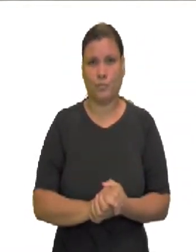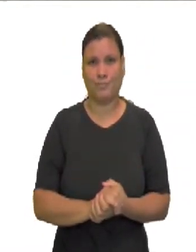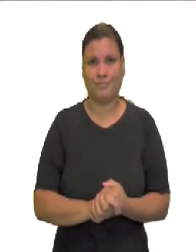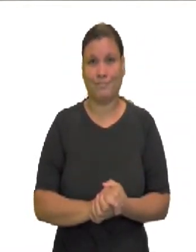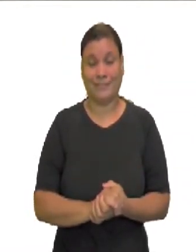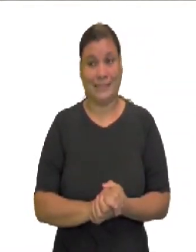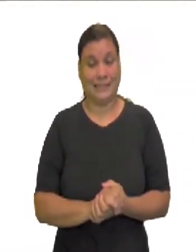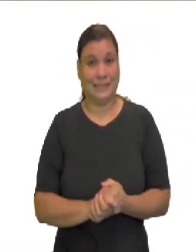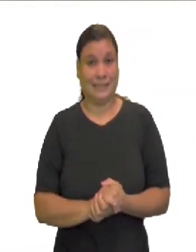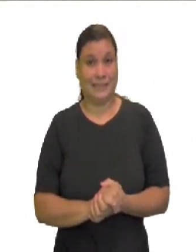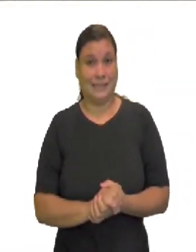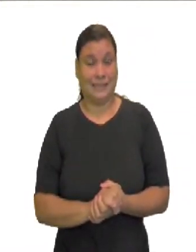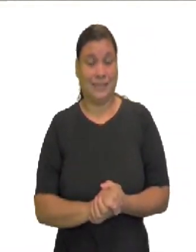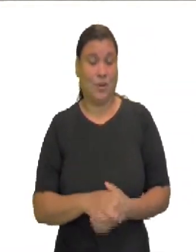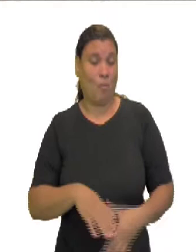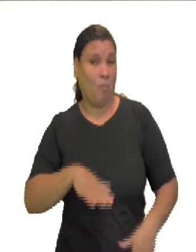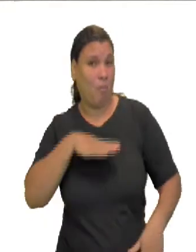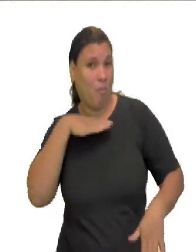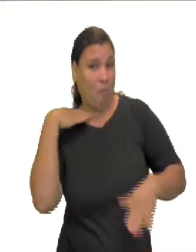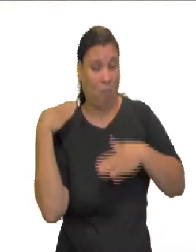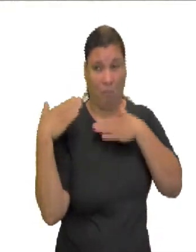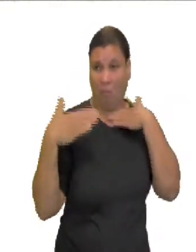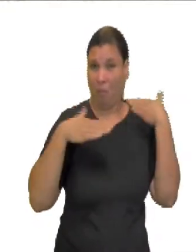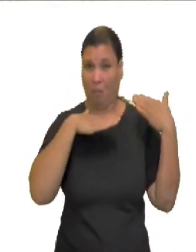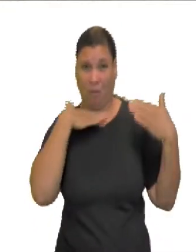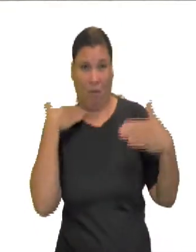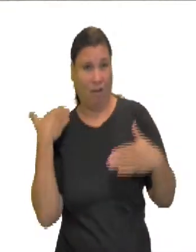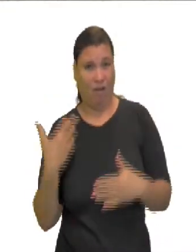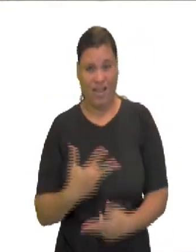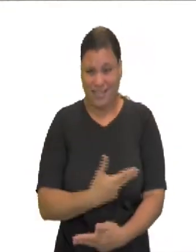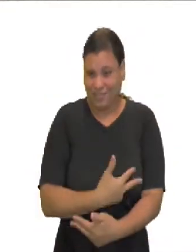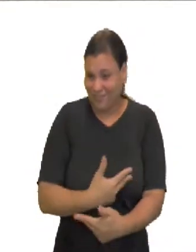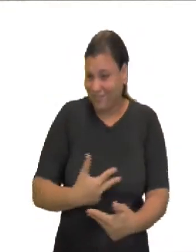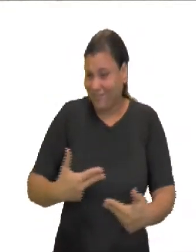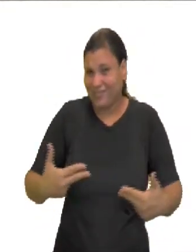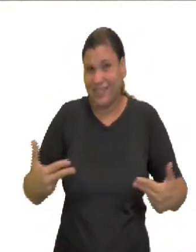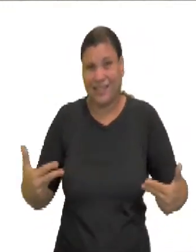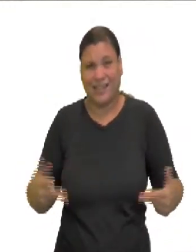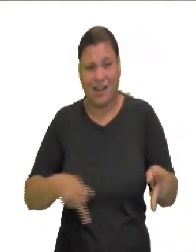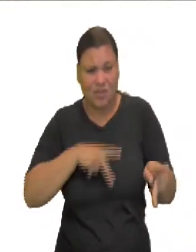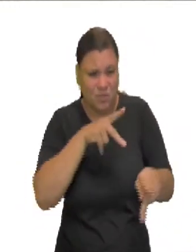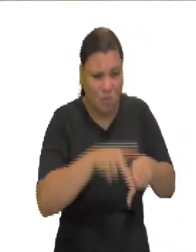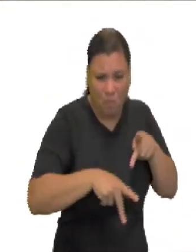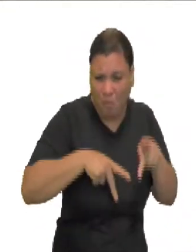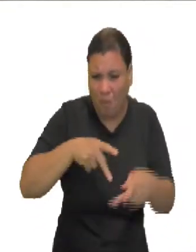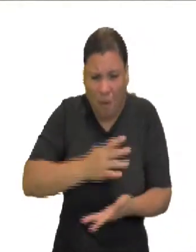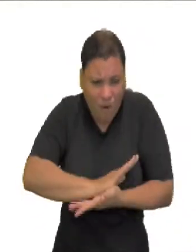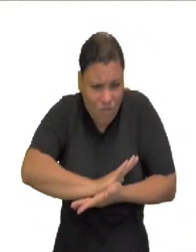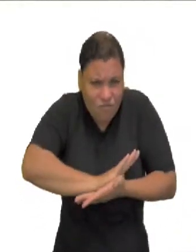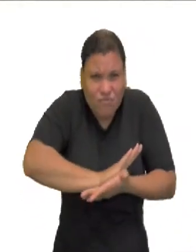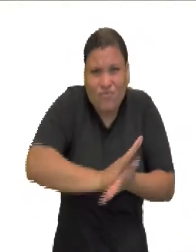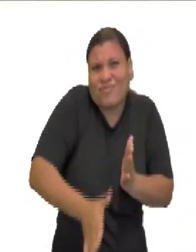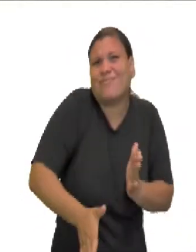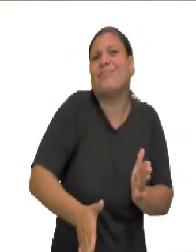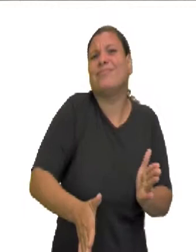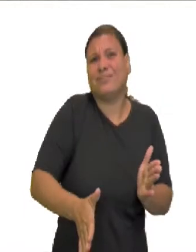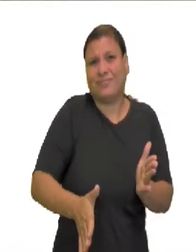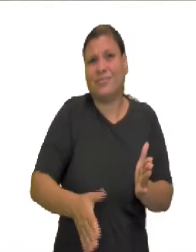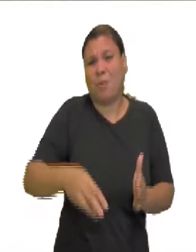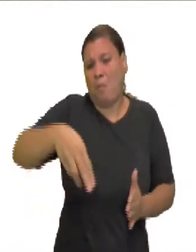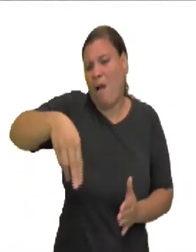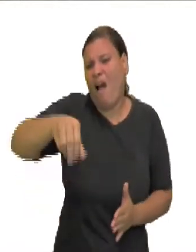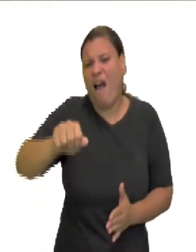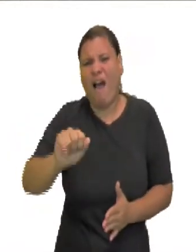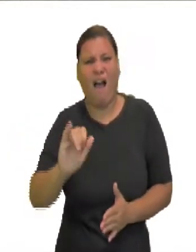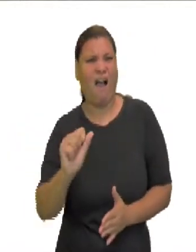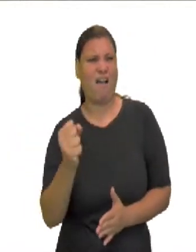carnificinas, onde foram maias, incas e outras tribos indígenas foram destruídas,